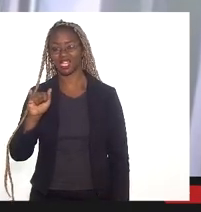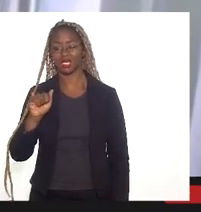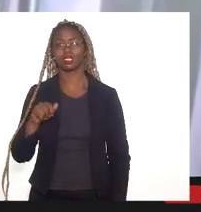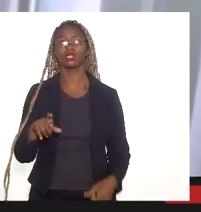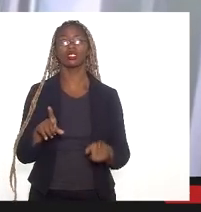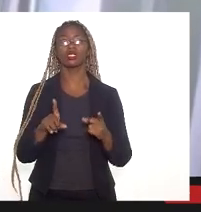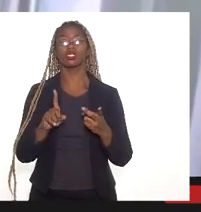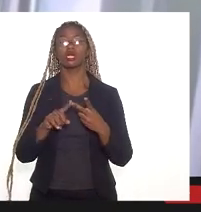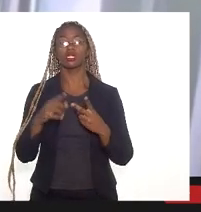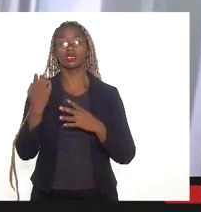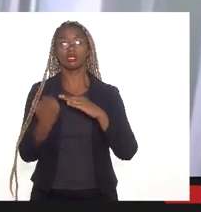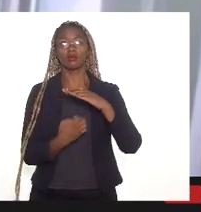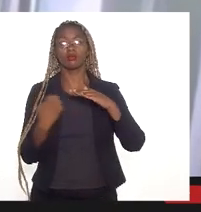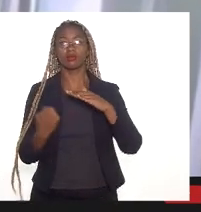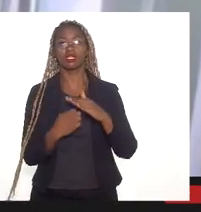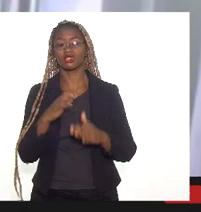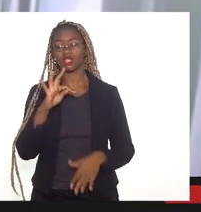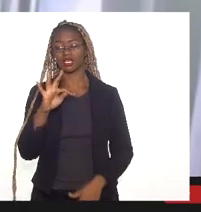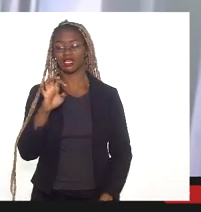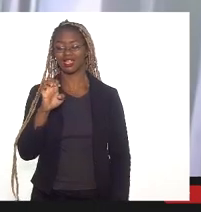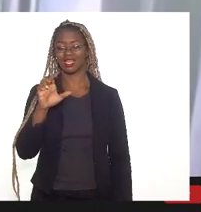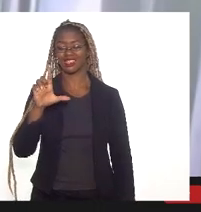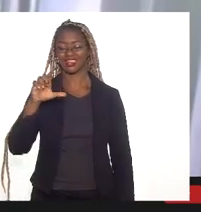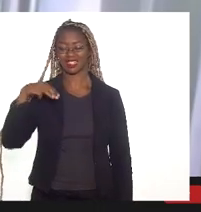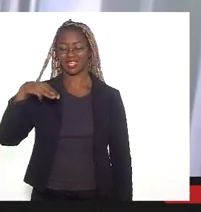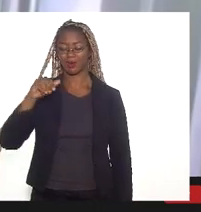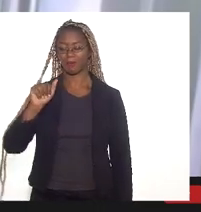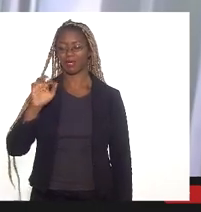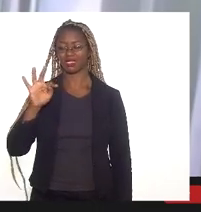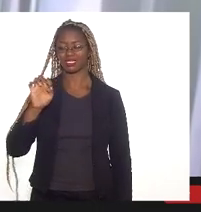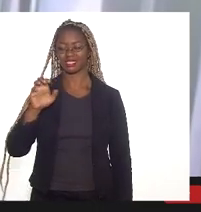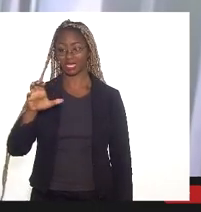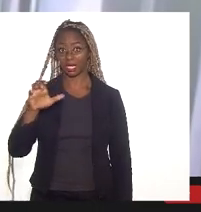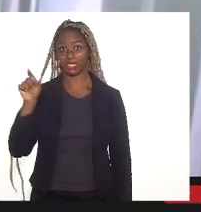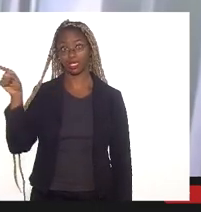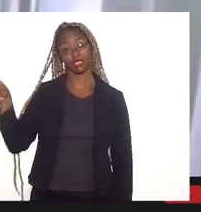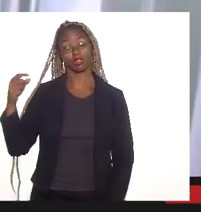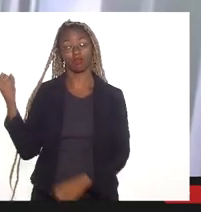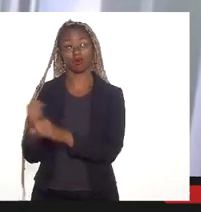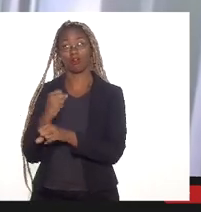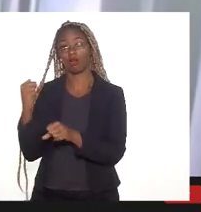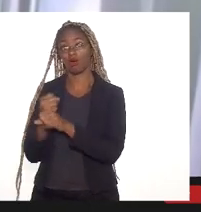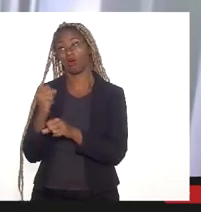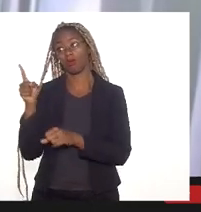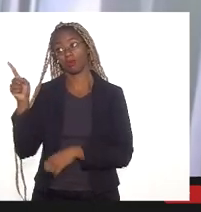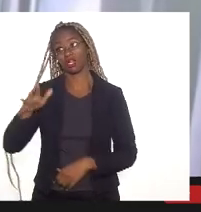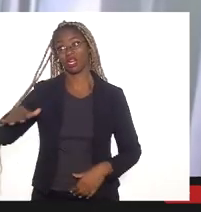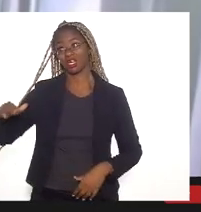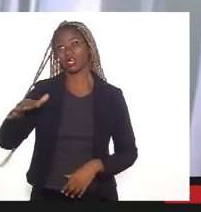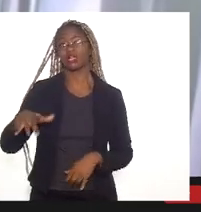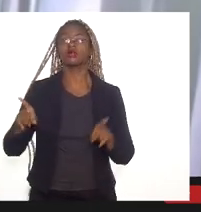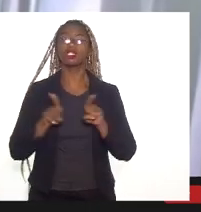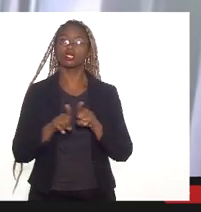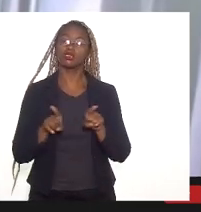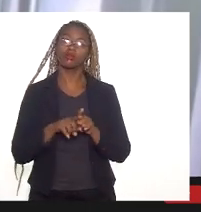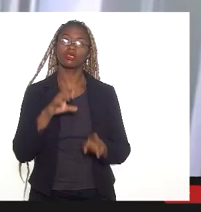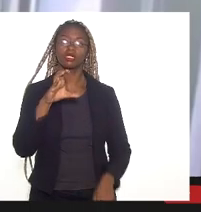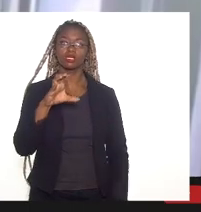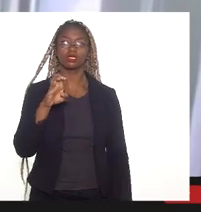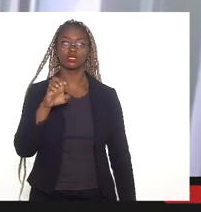Telmatec, que é quem vem fazendo o aterramento na área, e CEASA também,